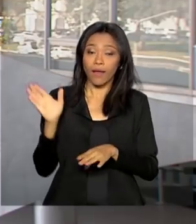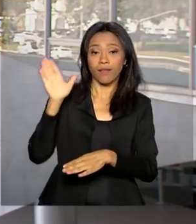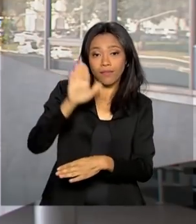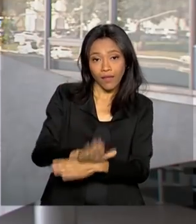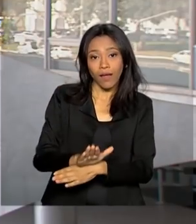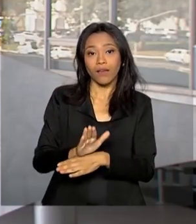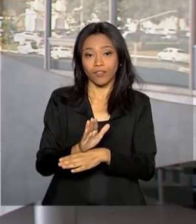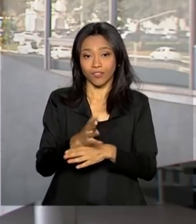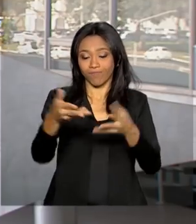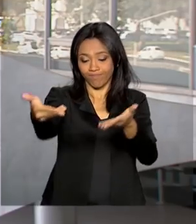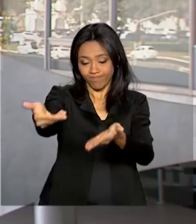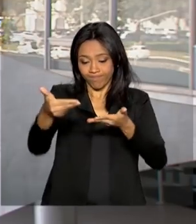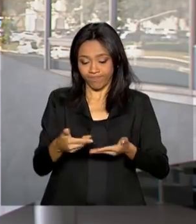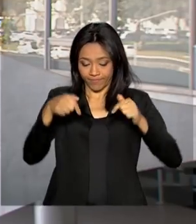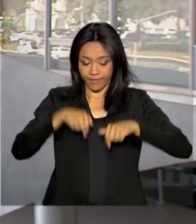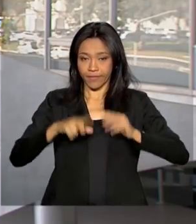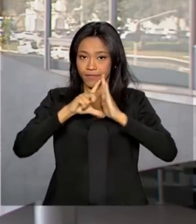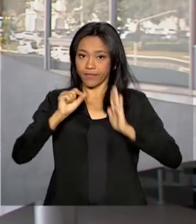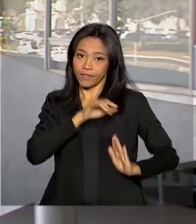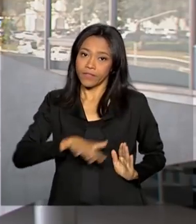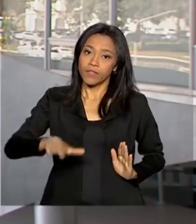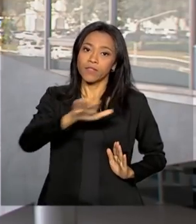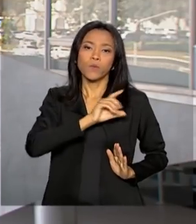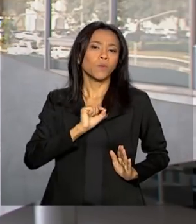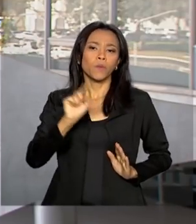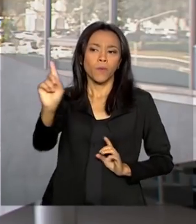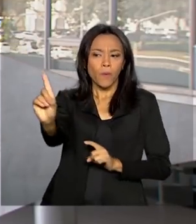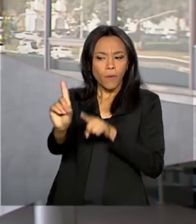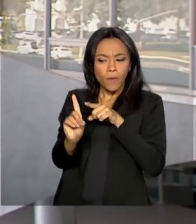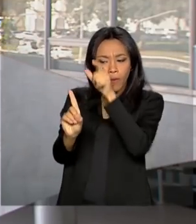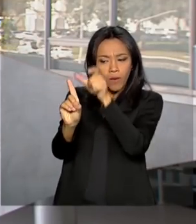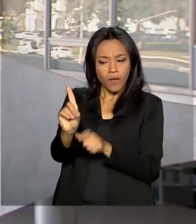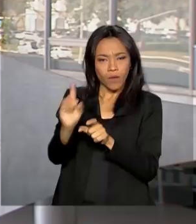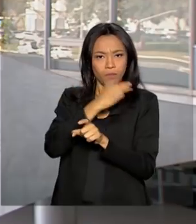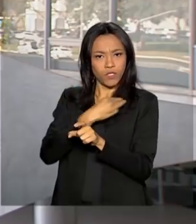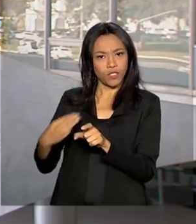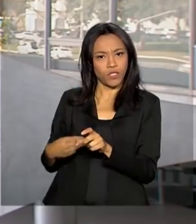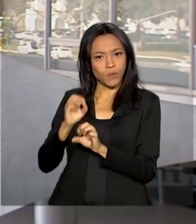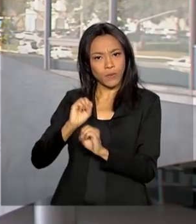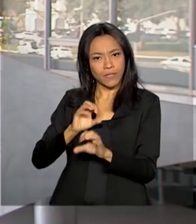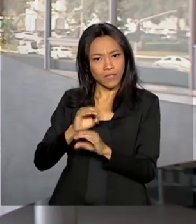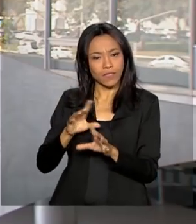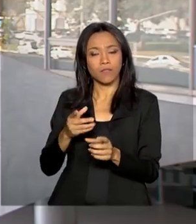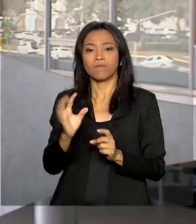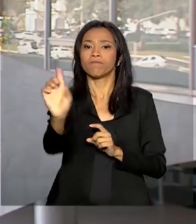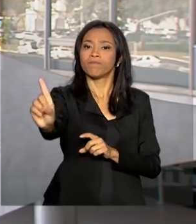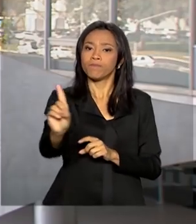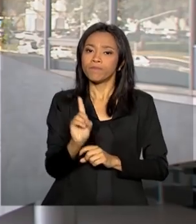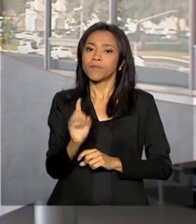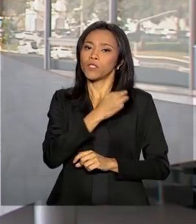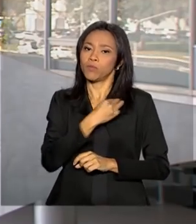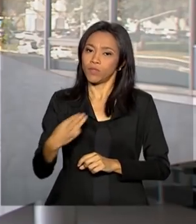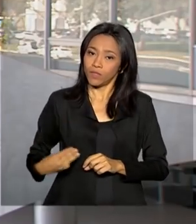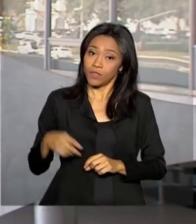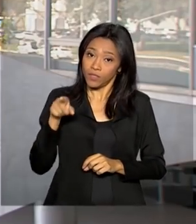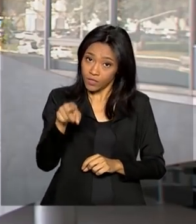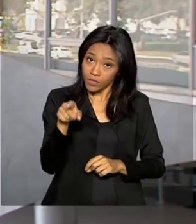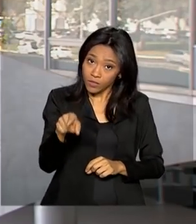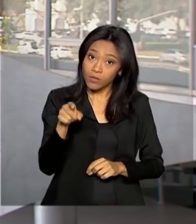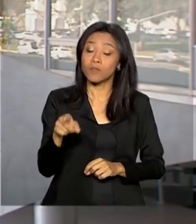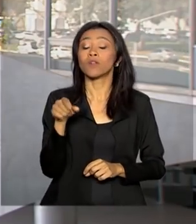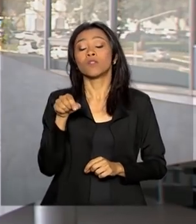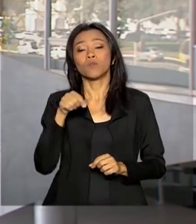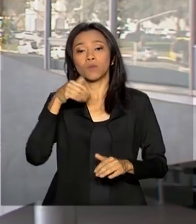aqui no Palácio do Planalto o ministro da Educação, Abraham Weintraub, e o ministro do Desenvolvimento Regional, Gustavo